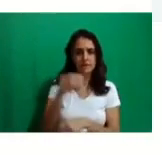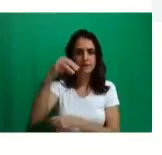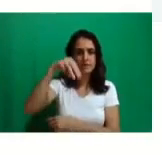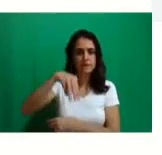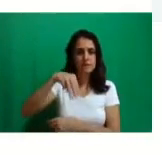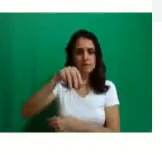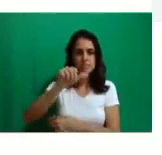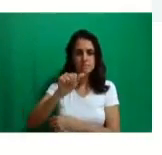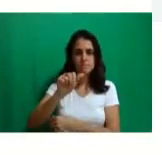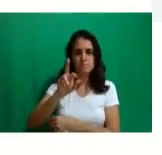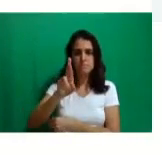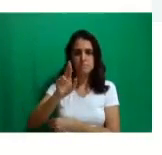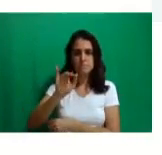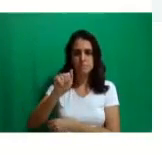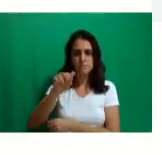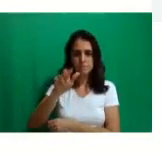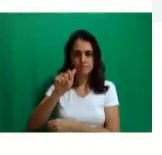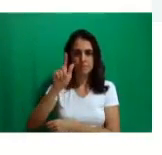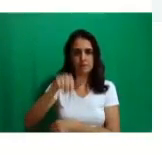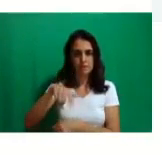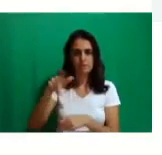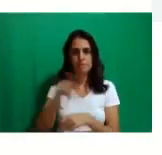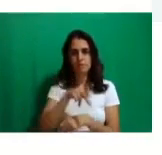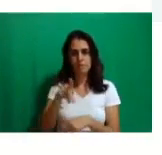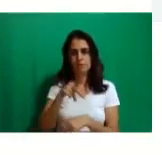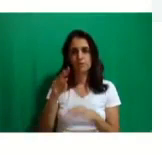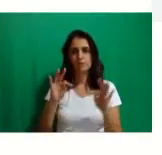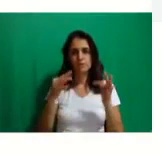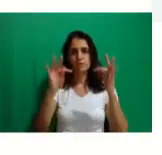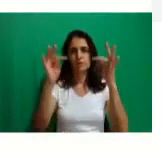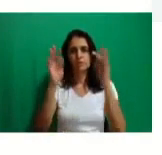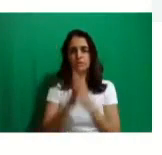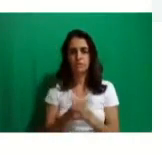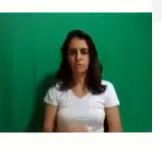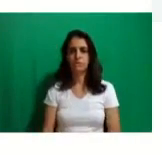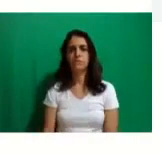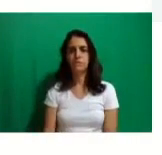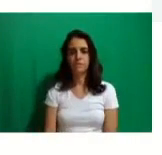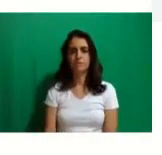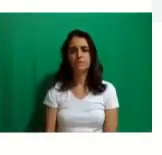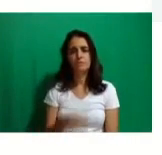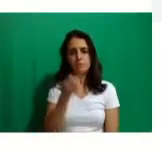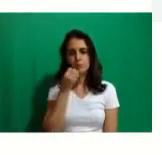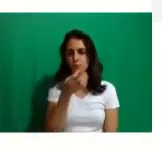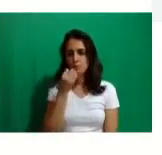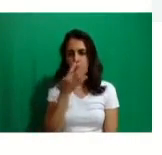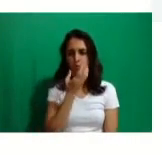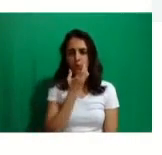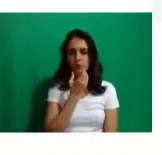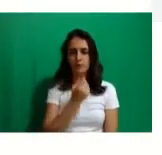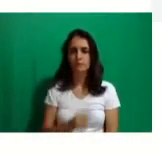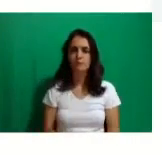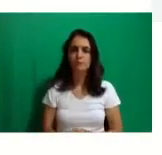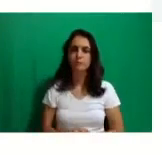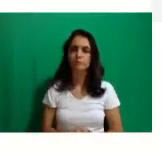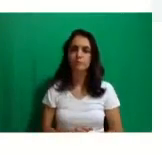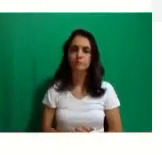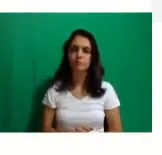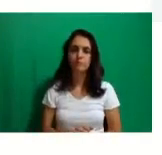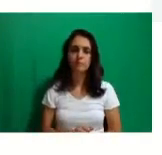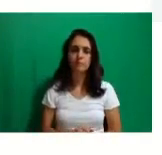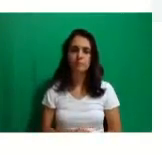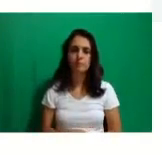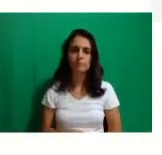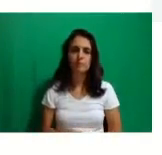falando aqui. Então, é bacana, hein? Vamos gravar, vamos levar isso para a vida. É, Teté. A